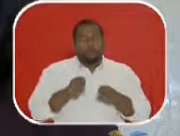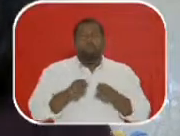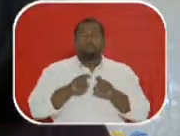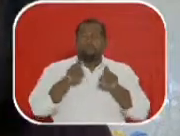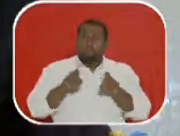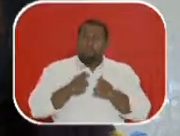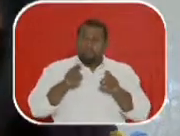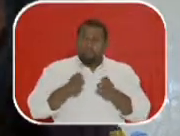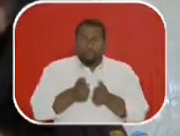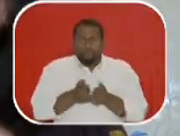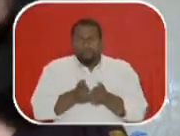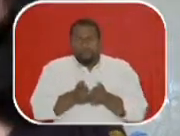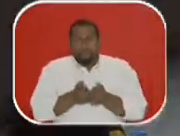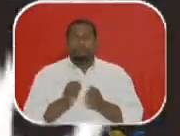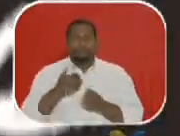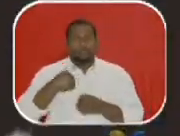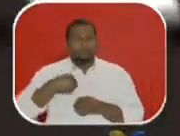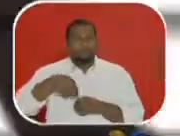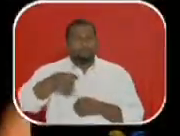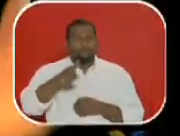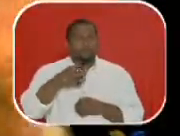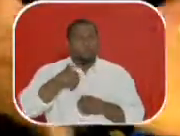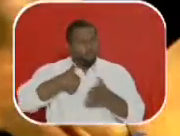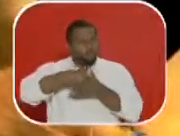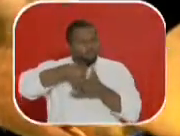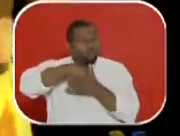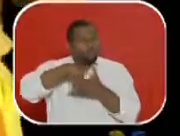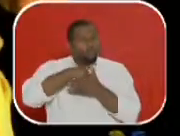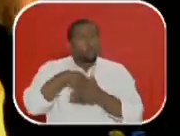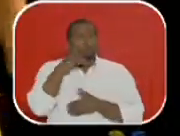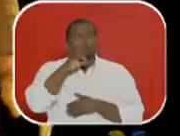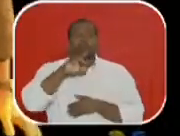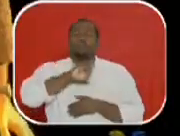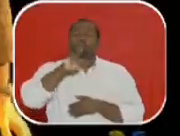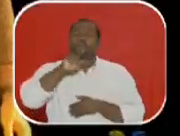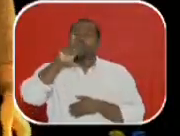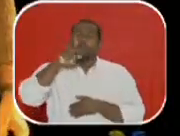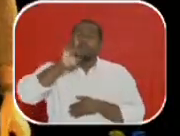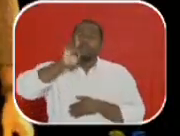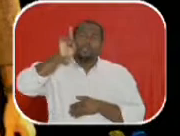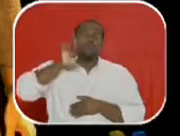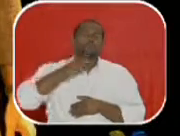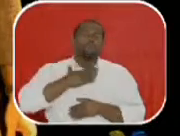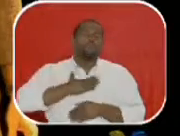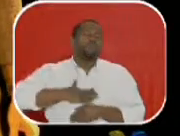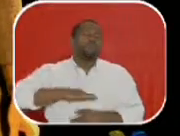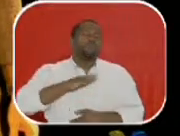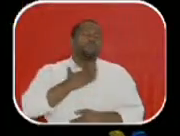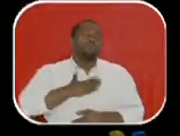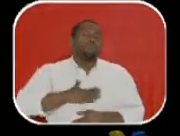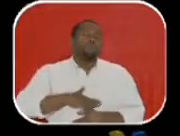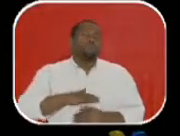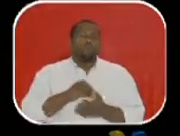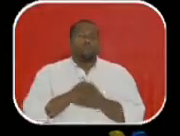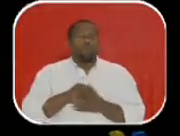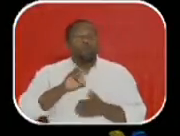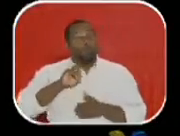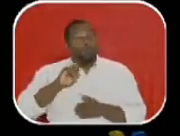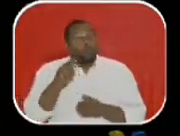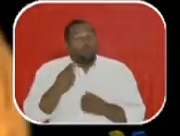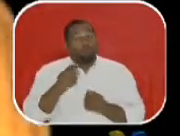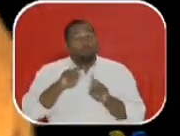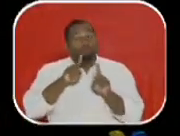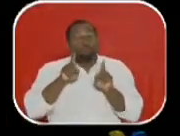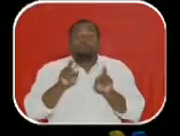pode estar pensando em jogos de computador. Eu estava indo jogar futebol. Domingo é o dia que Deus descansa, quando de